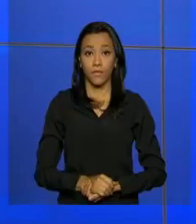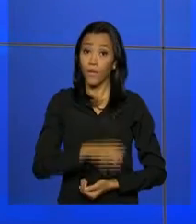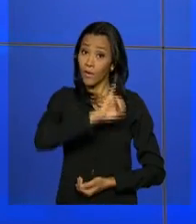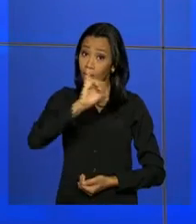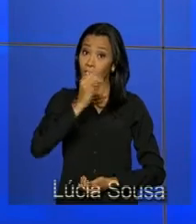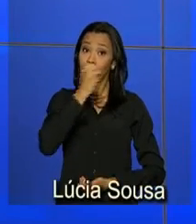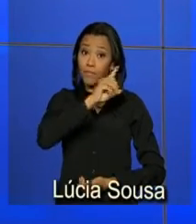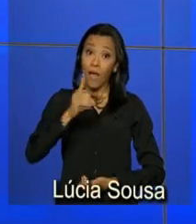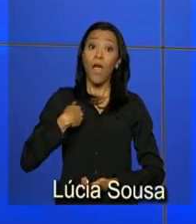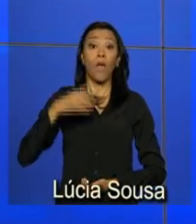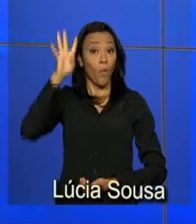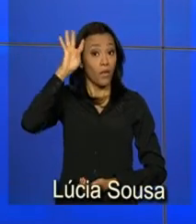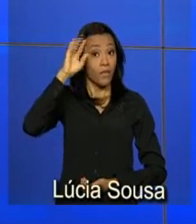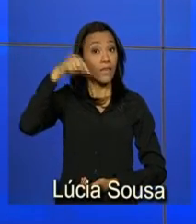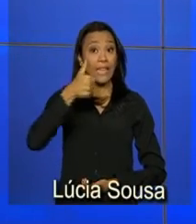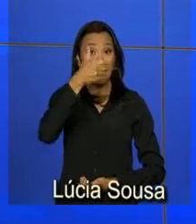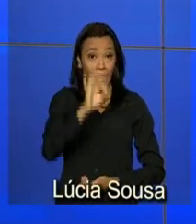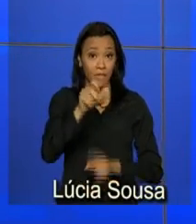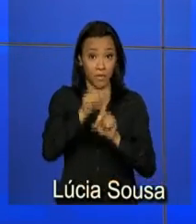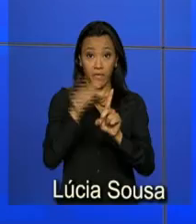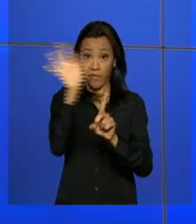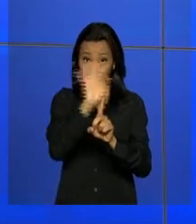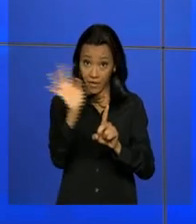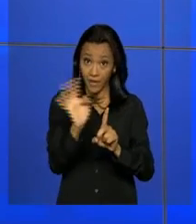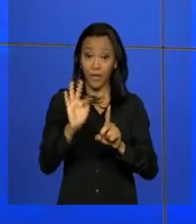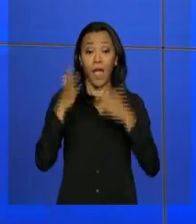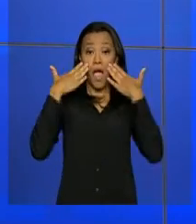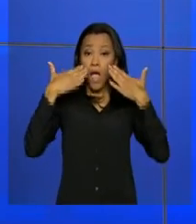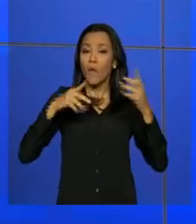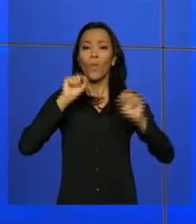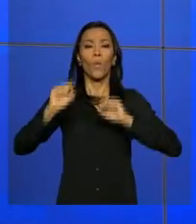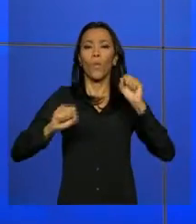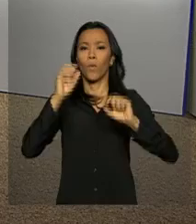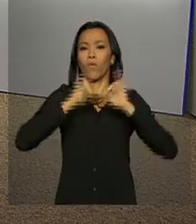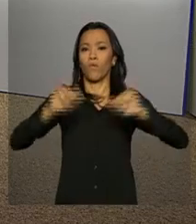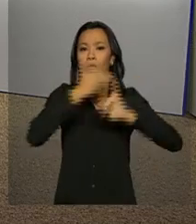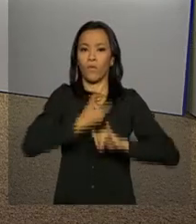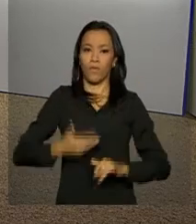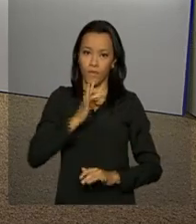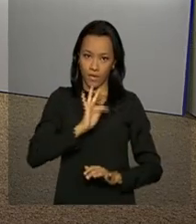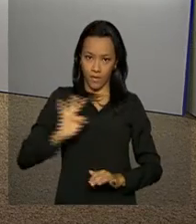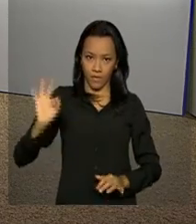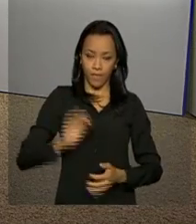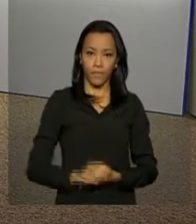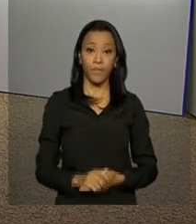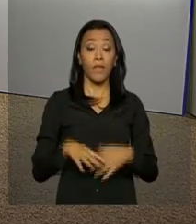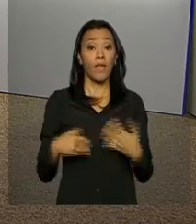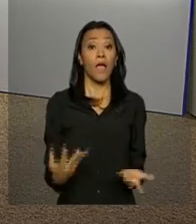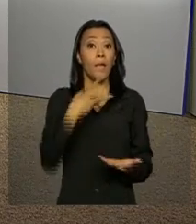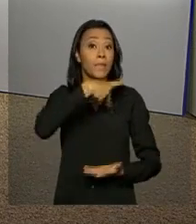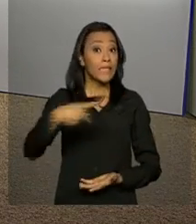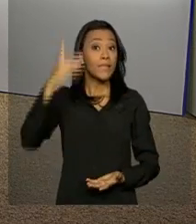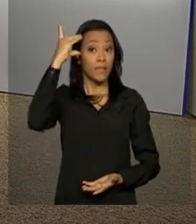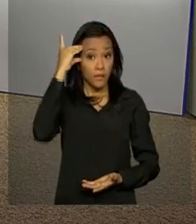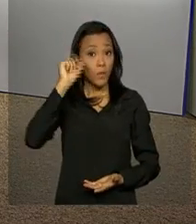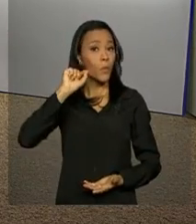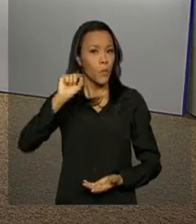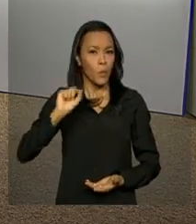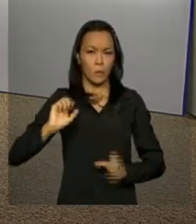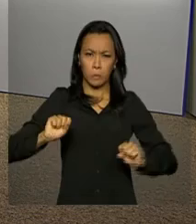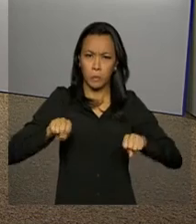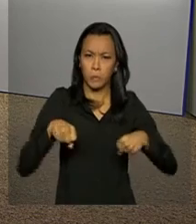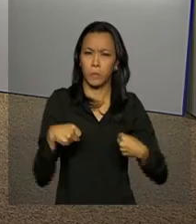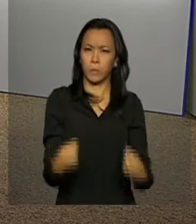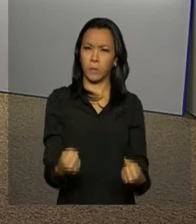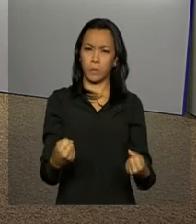Olá, quarta-feira, 10 de fevereiro, estamos no ar com as notícias do governo federal. A presidenta Dilma Rousseff intensifica os